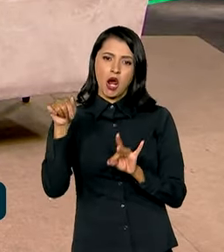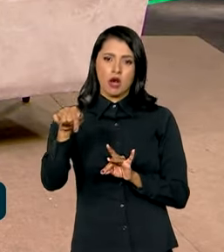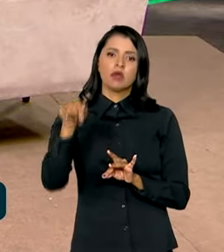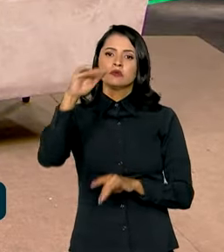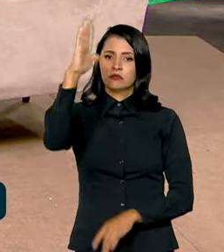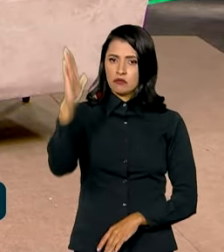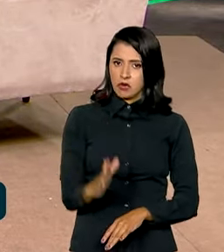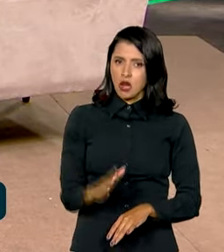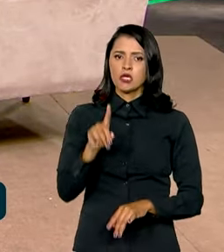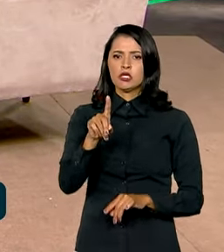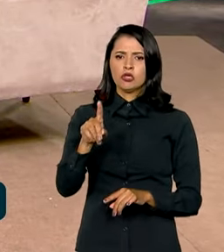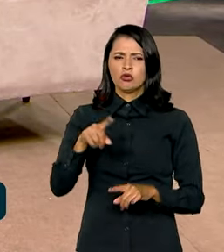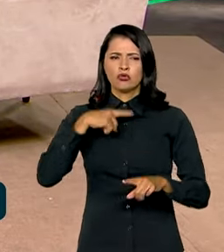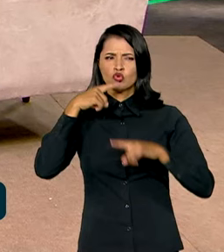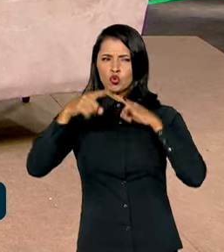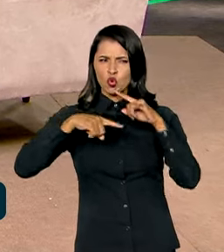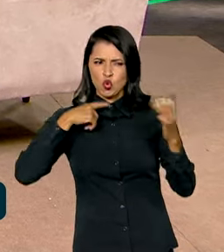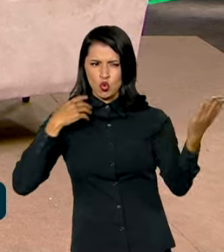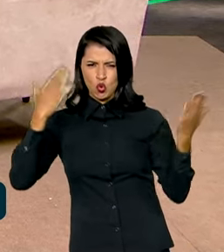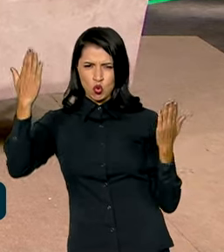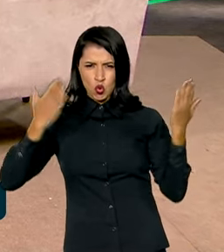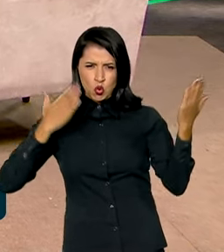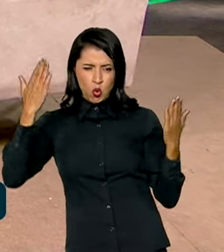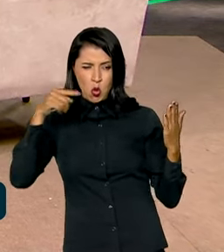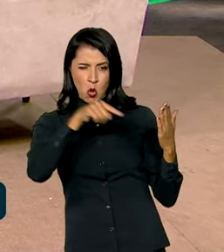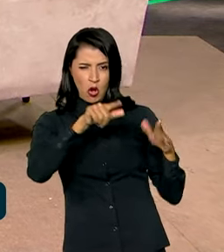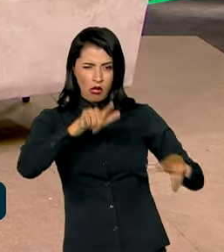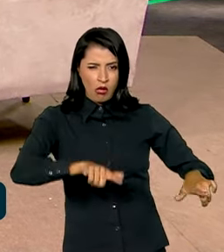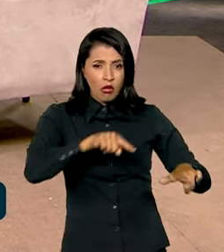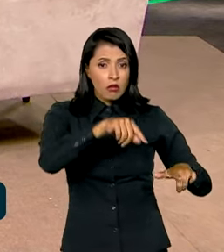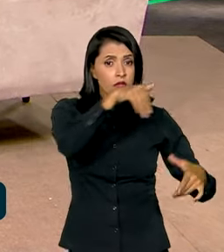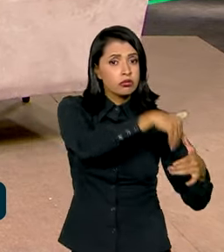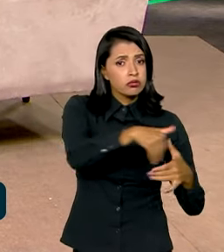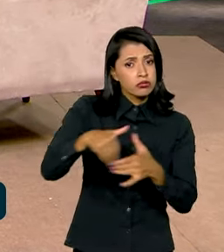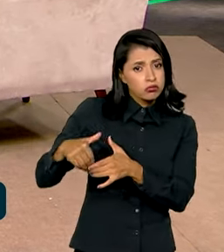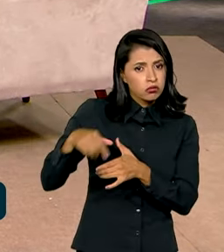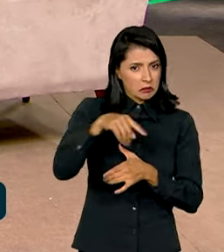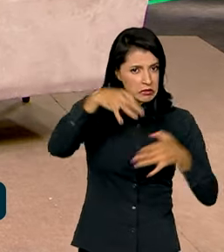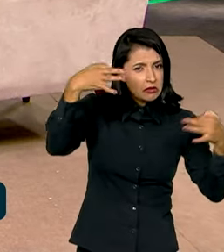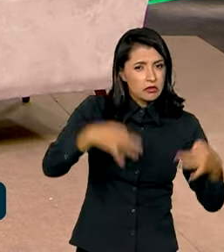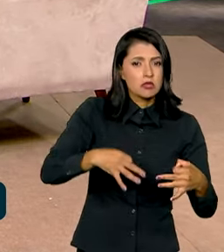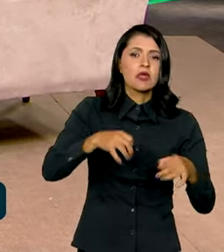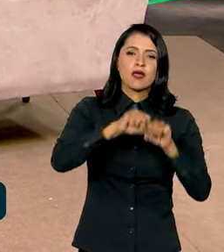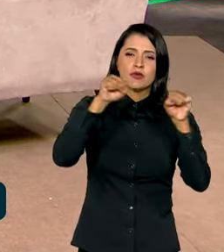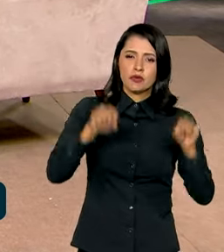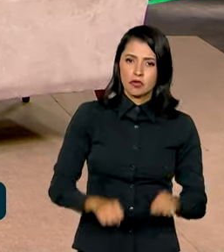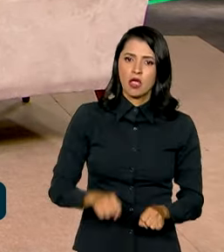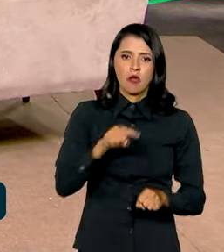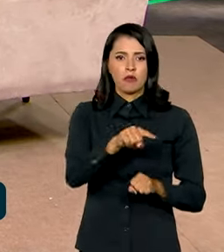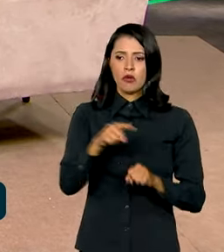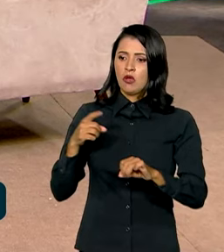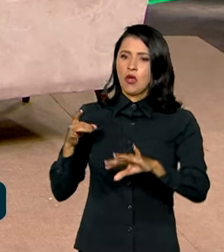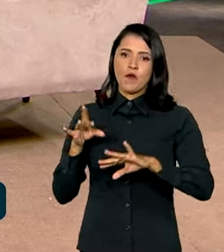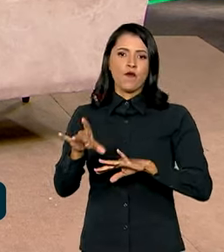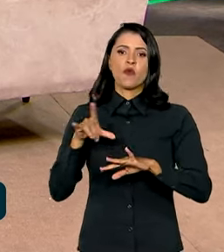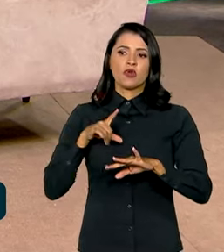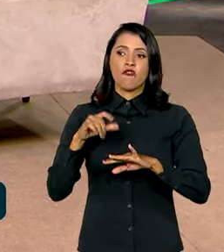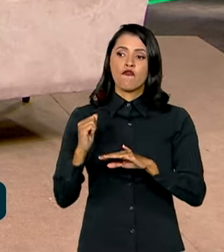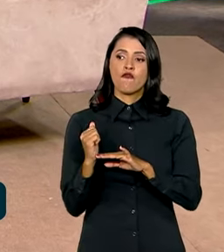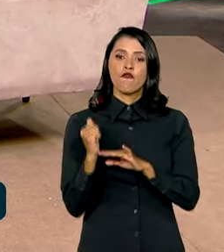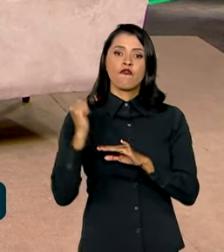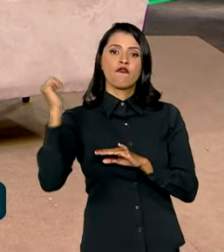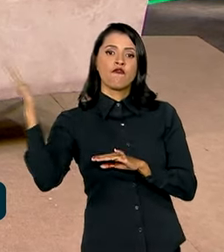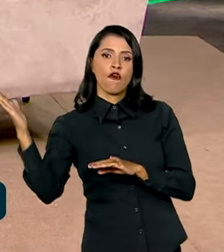questionando as urnas eletrônicas e a seriedade do sistema eleitoral brasileiro foram postadas fora do Brasil.